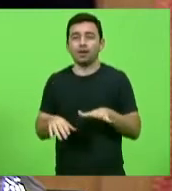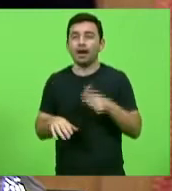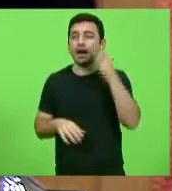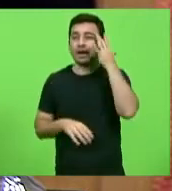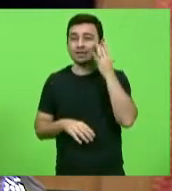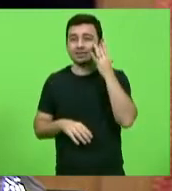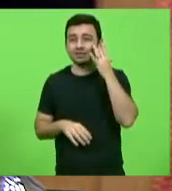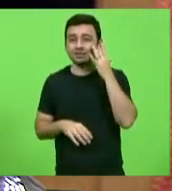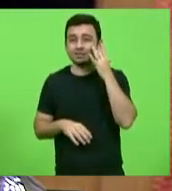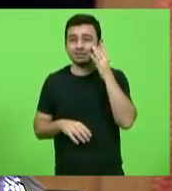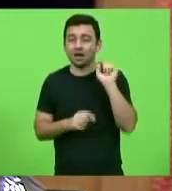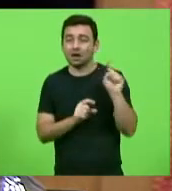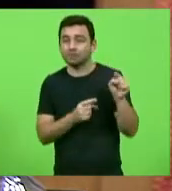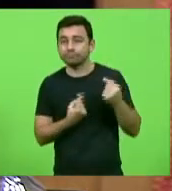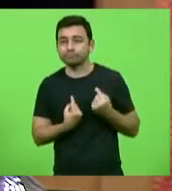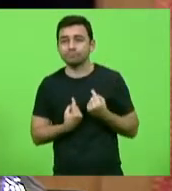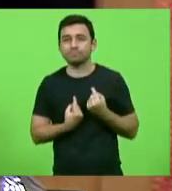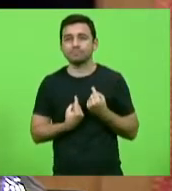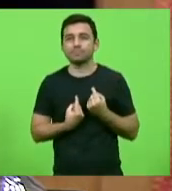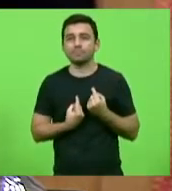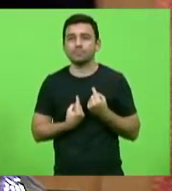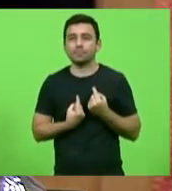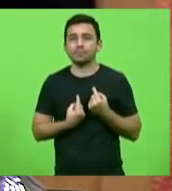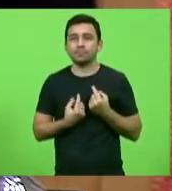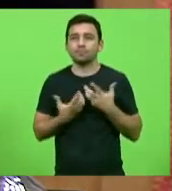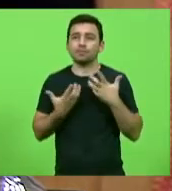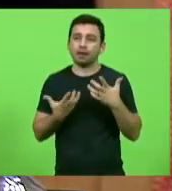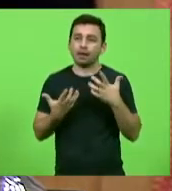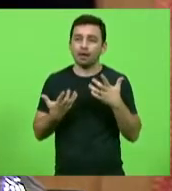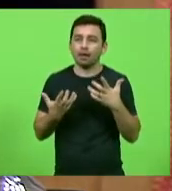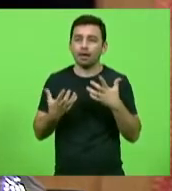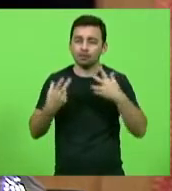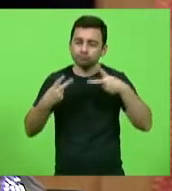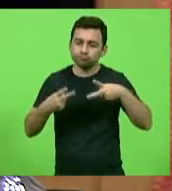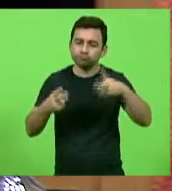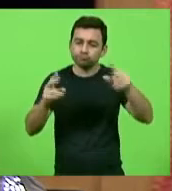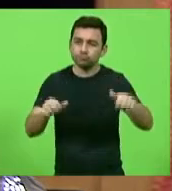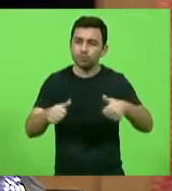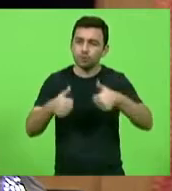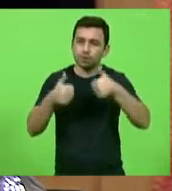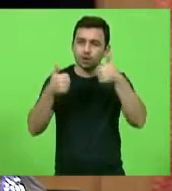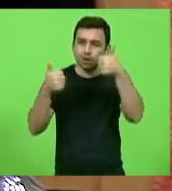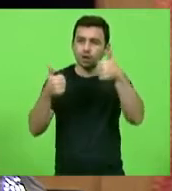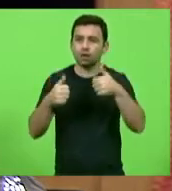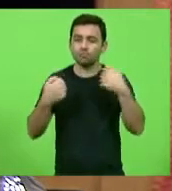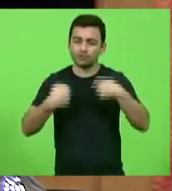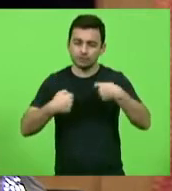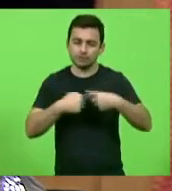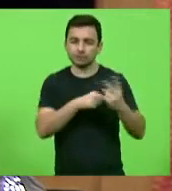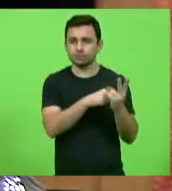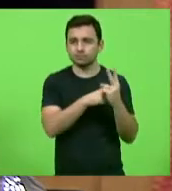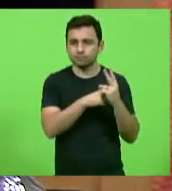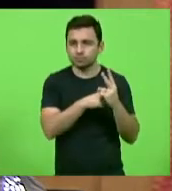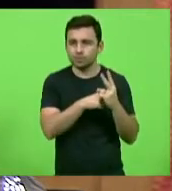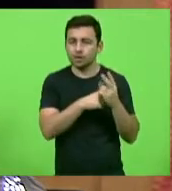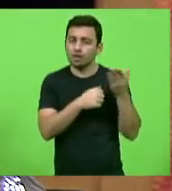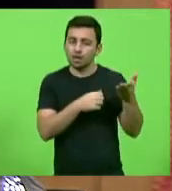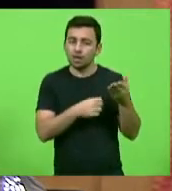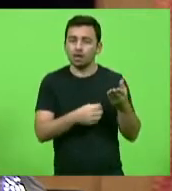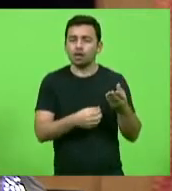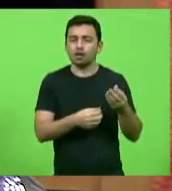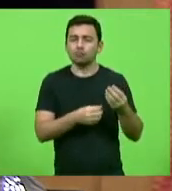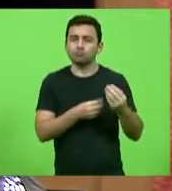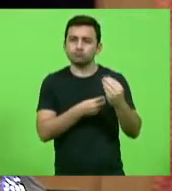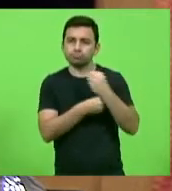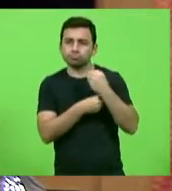sofreu uma violência, mas que a situação vai melhorar, que ela, aquele protetor, aquele que mantém